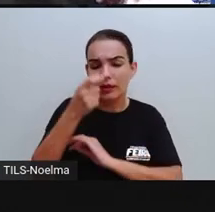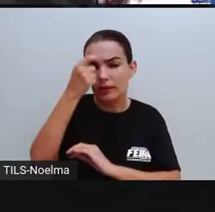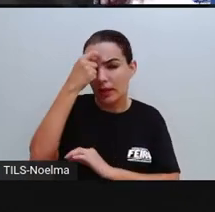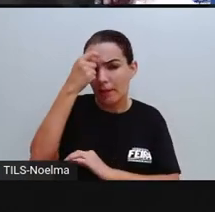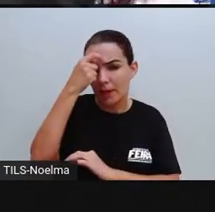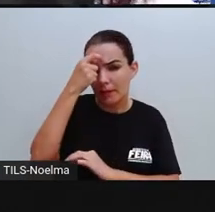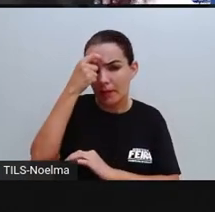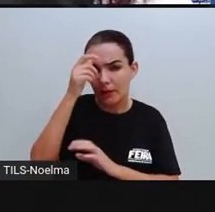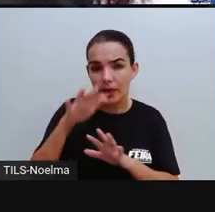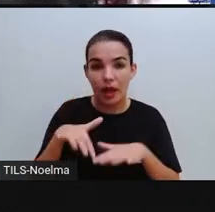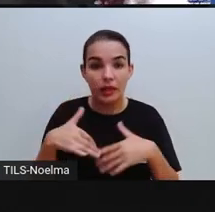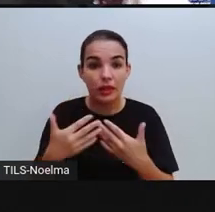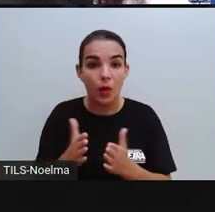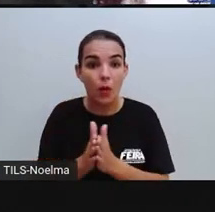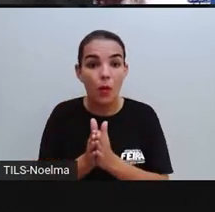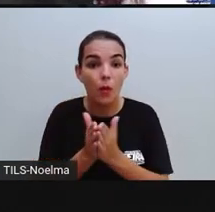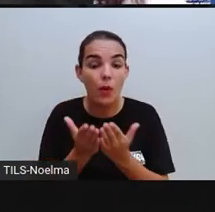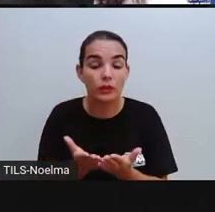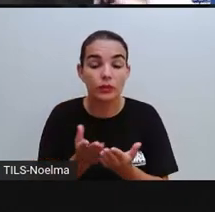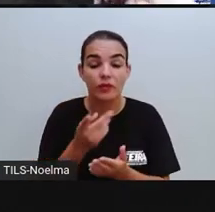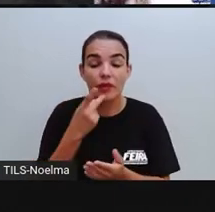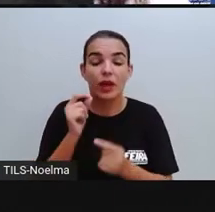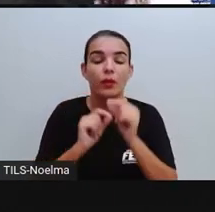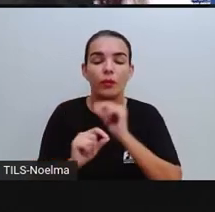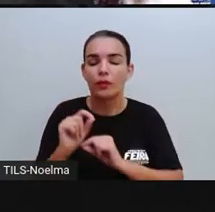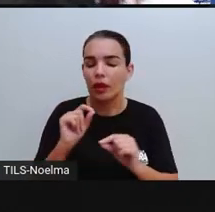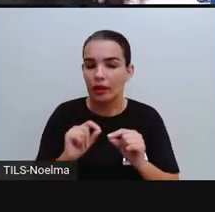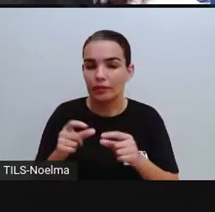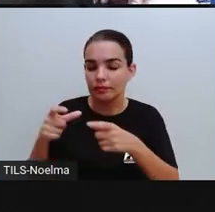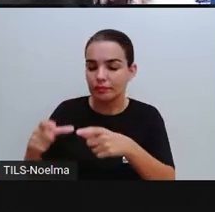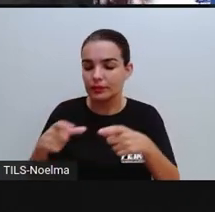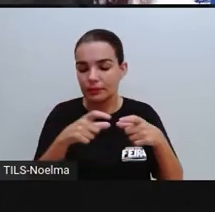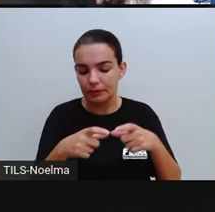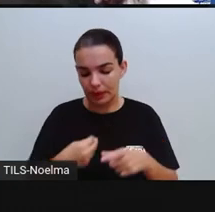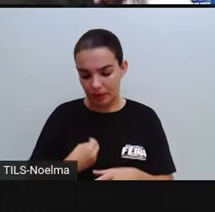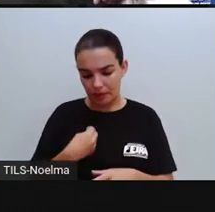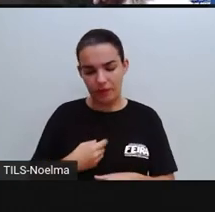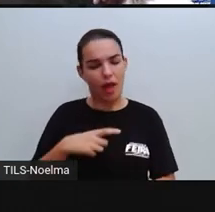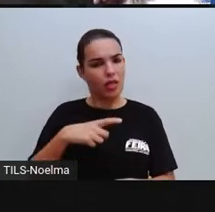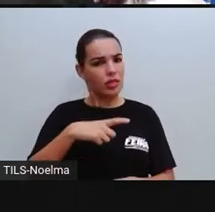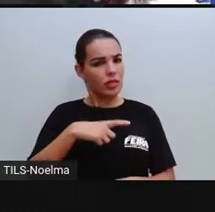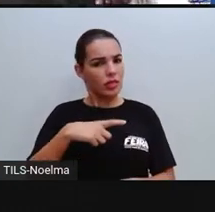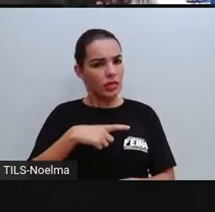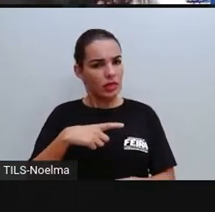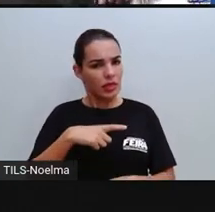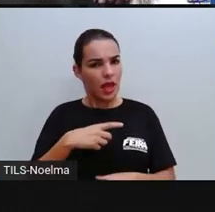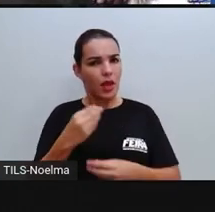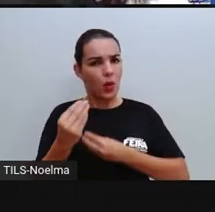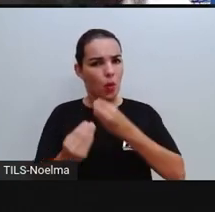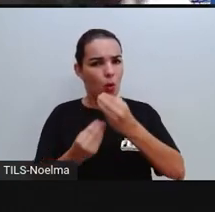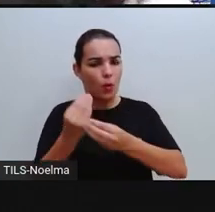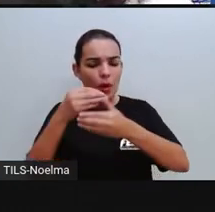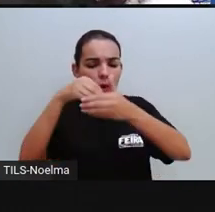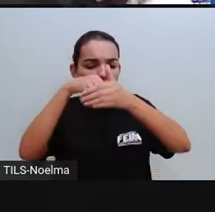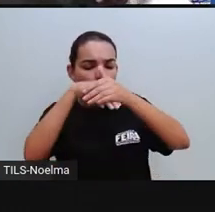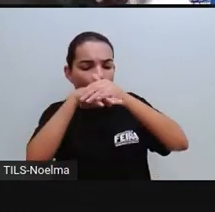Então, quando a gente fala dos espaços de vivência, seja ele qual for, existem maneiras de preservar aí